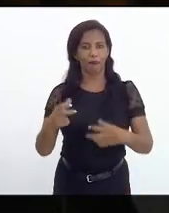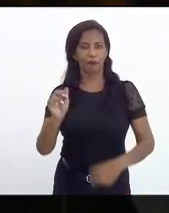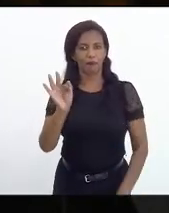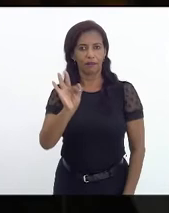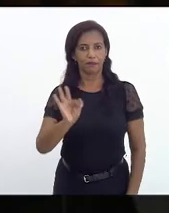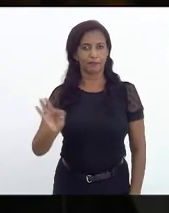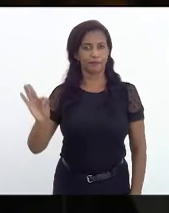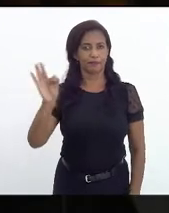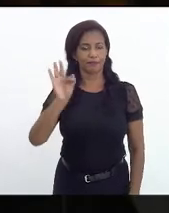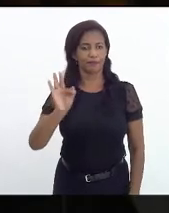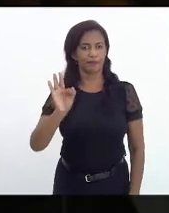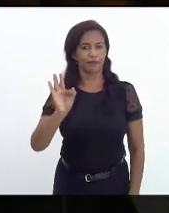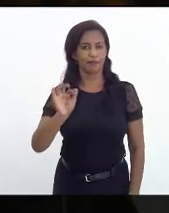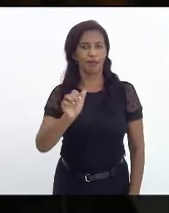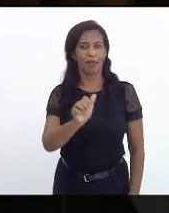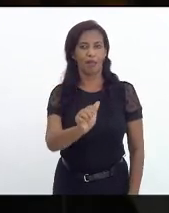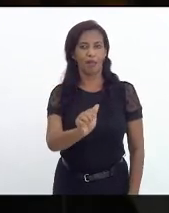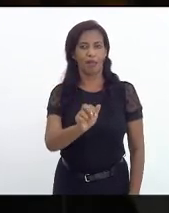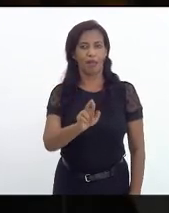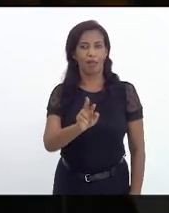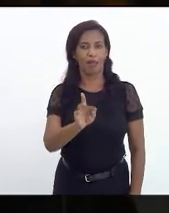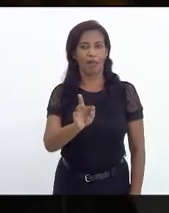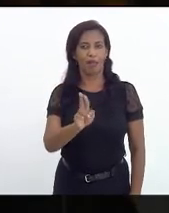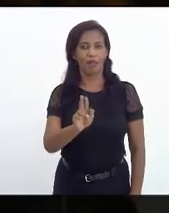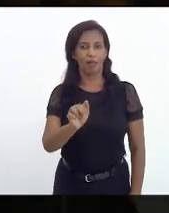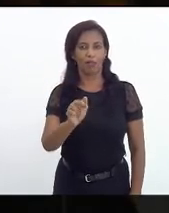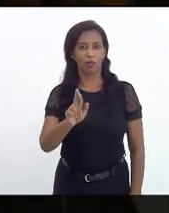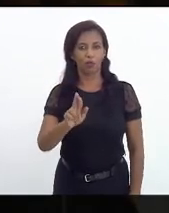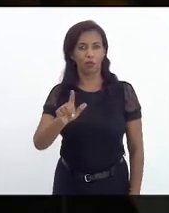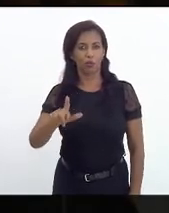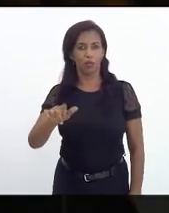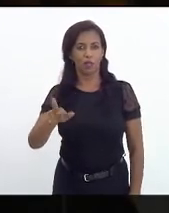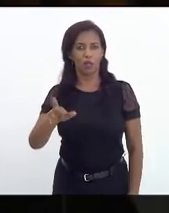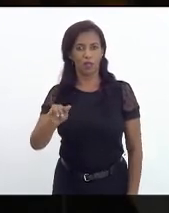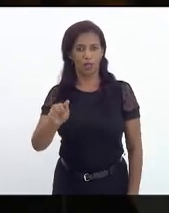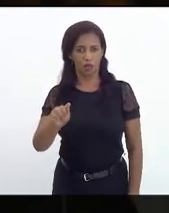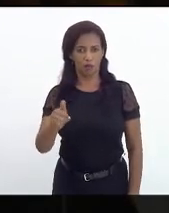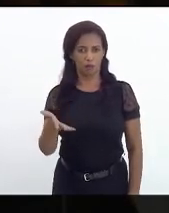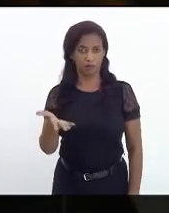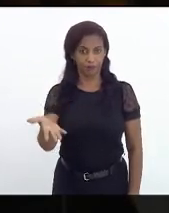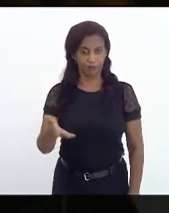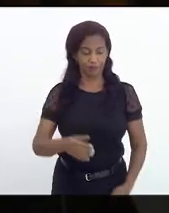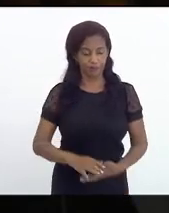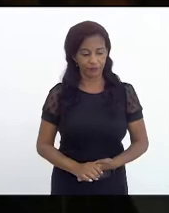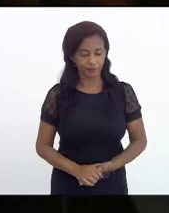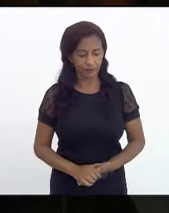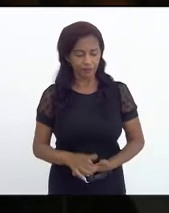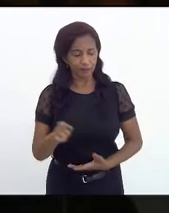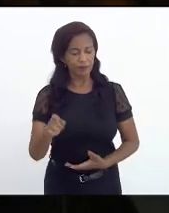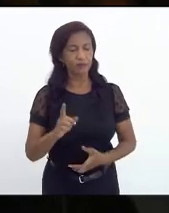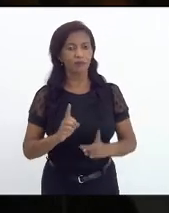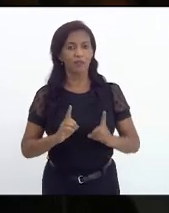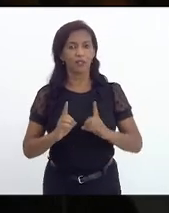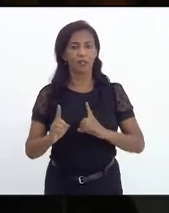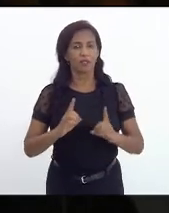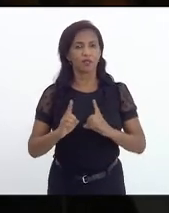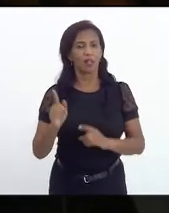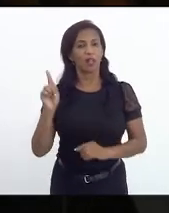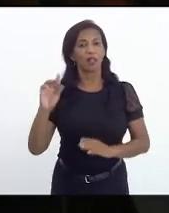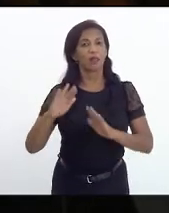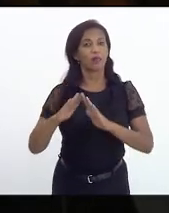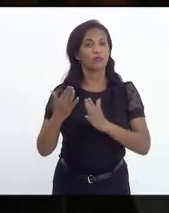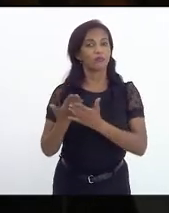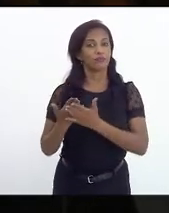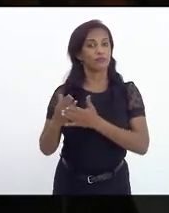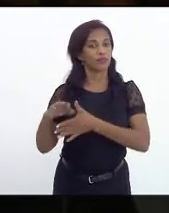deputado federal Arthur Lira, de que ele ia discutir lá no Colégio de